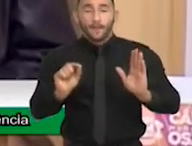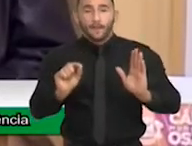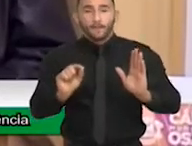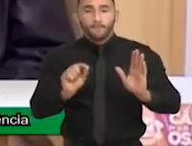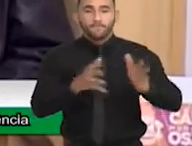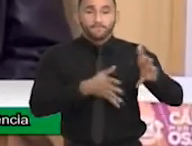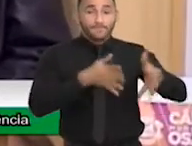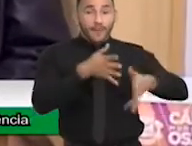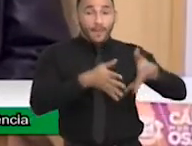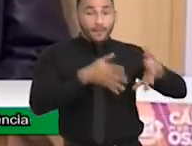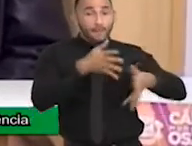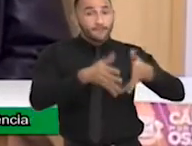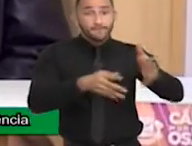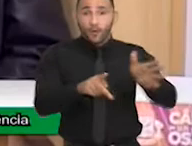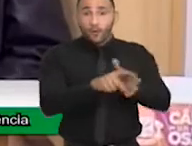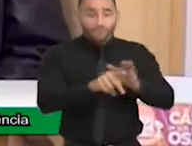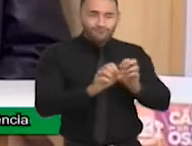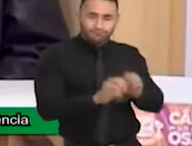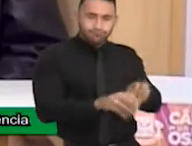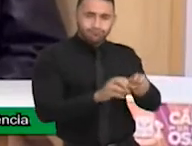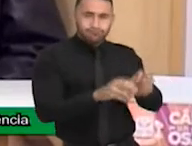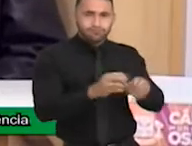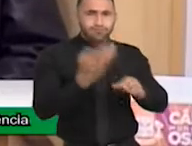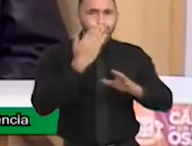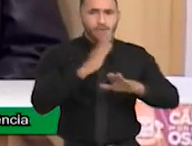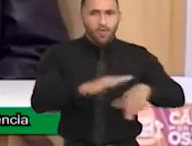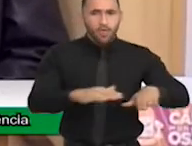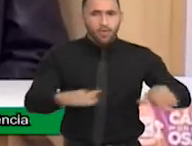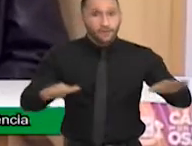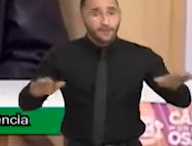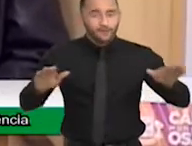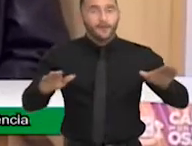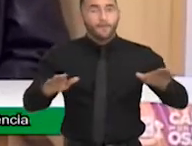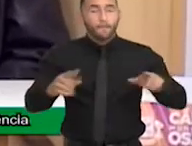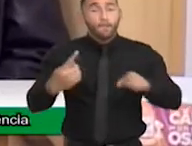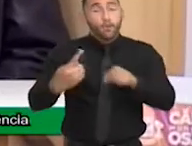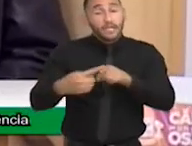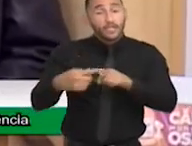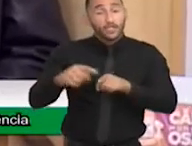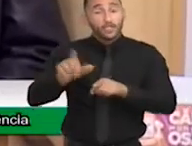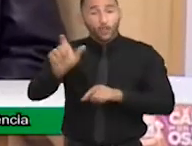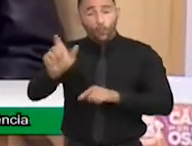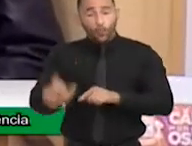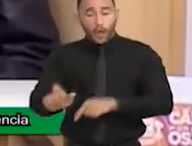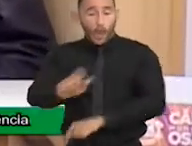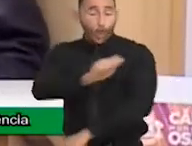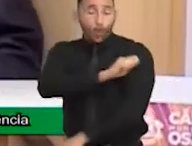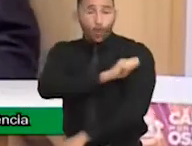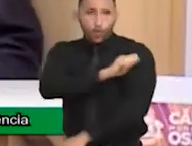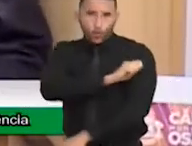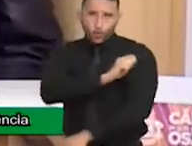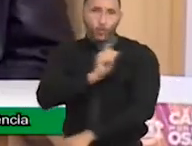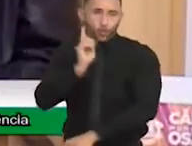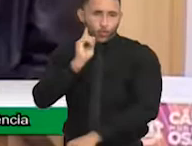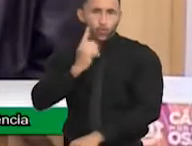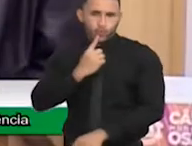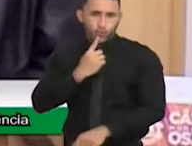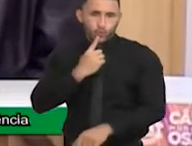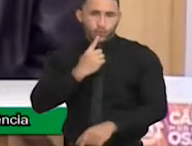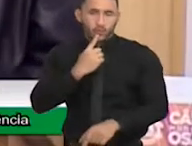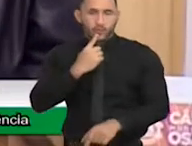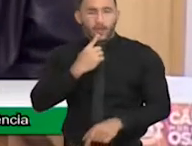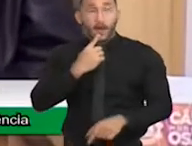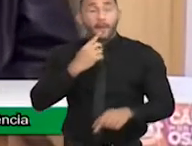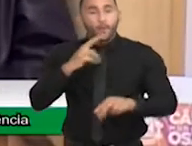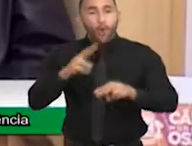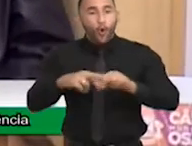libras para os demais alunos. De modo que os coleguinhas, porque ela tinha um aluno que era deficiência auditiva, então, de